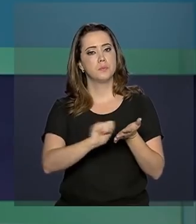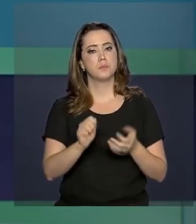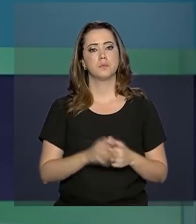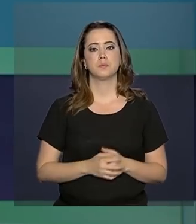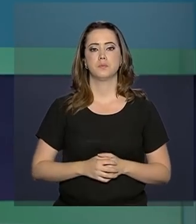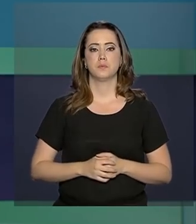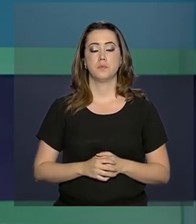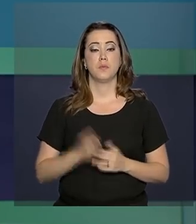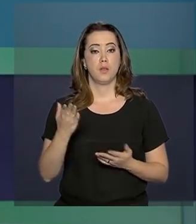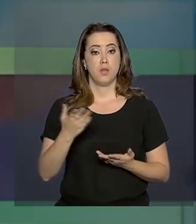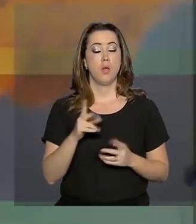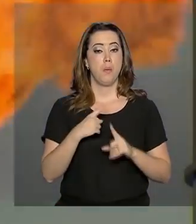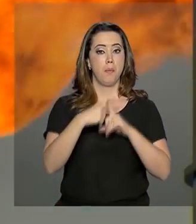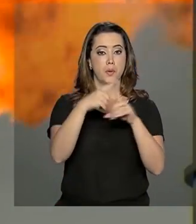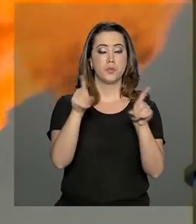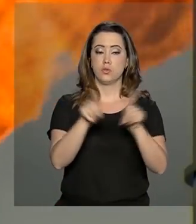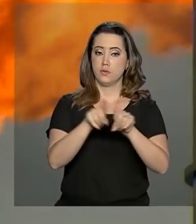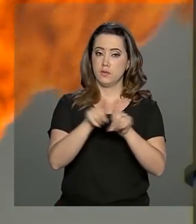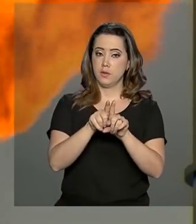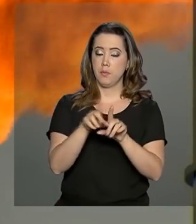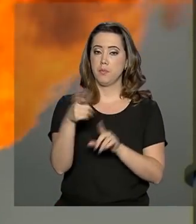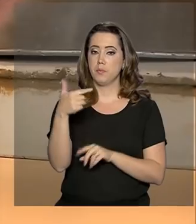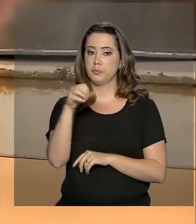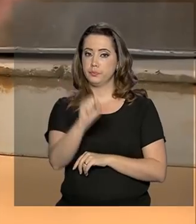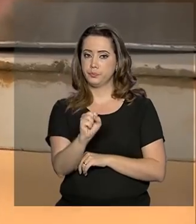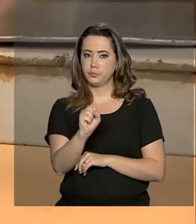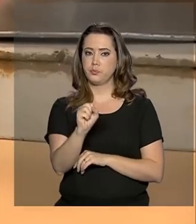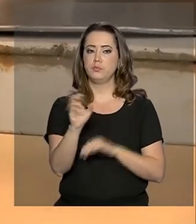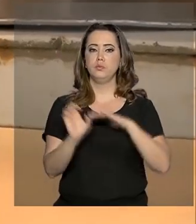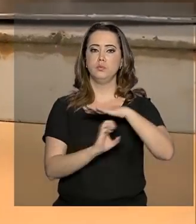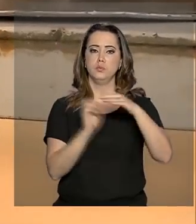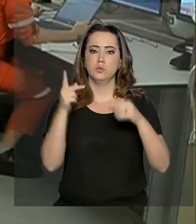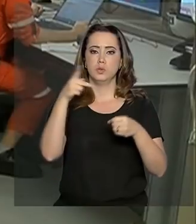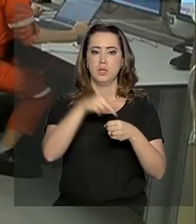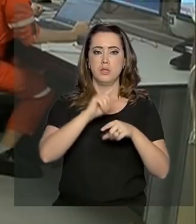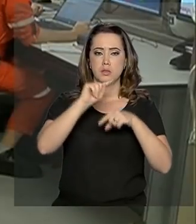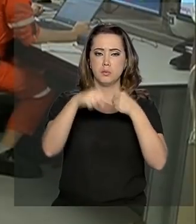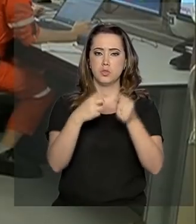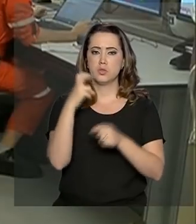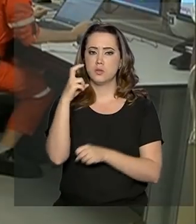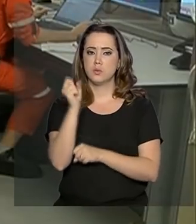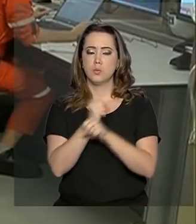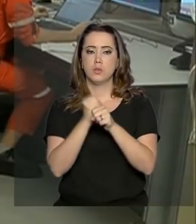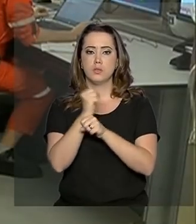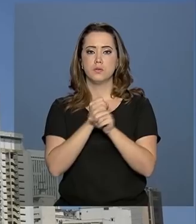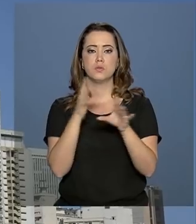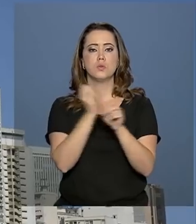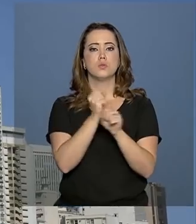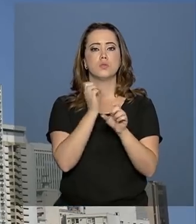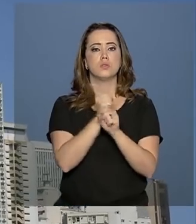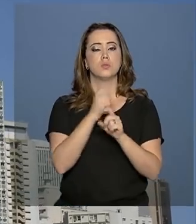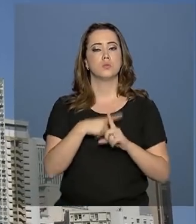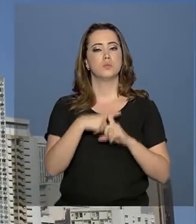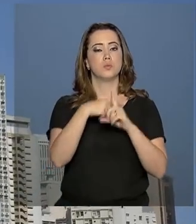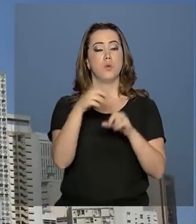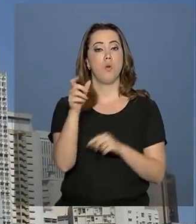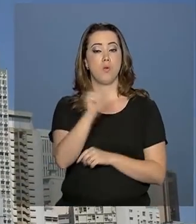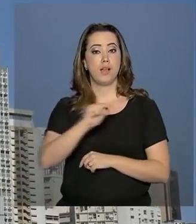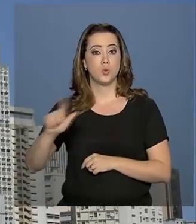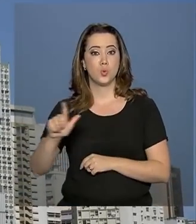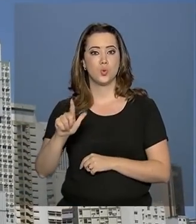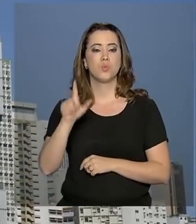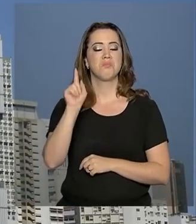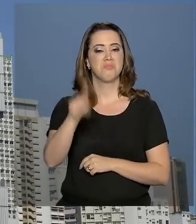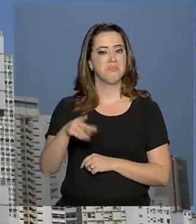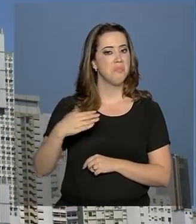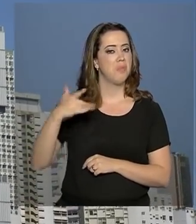assinada. E positivo também foi 2018 para Petrobras, que depois de cinco anos fechou o saldo no azul em